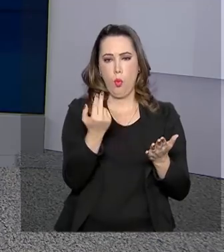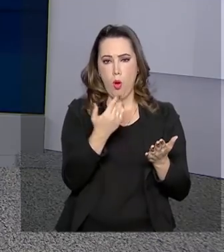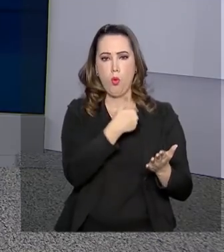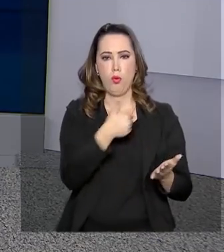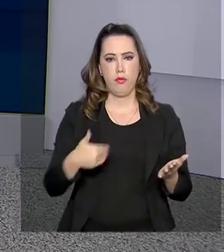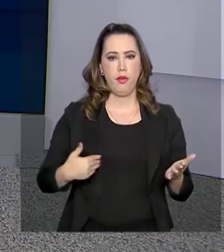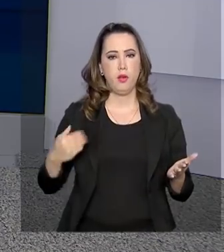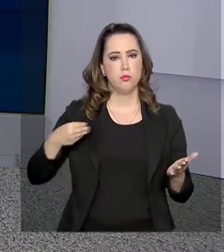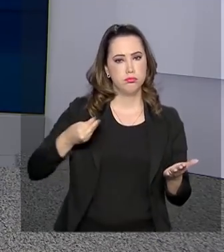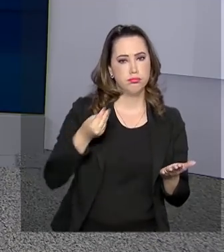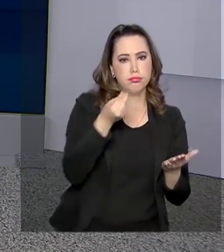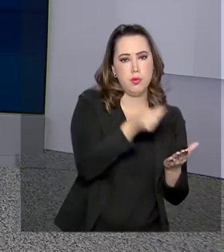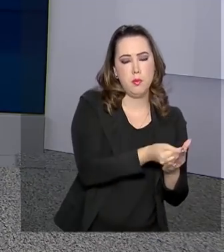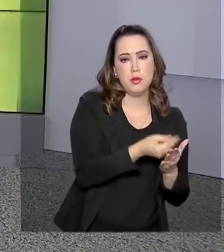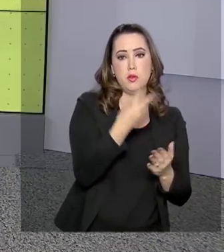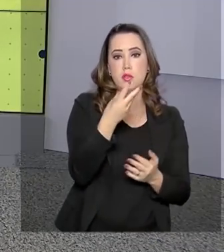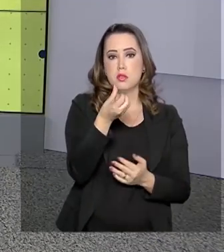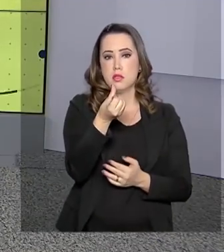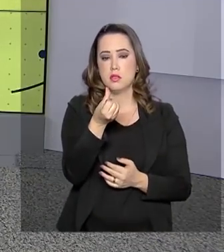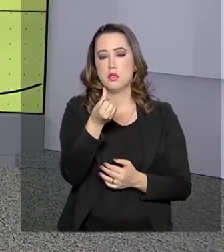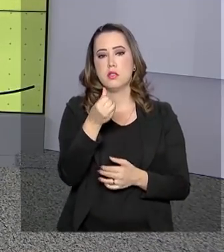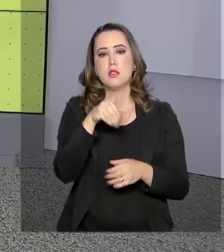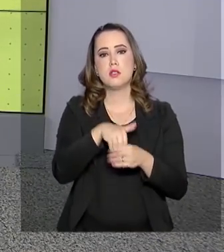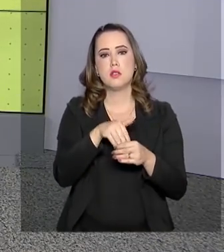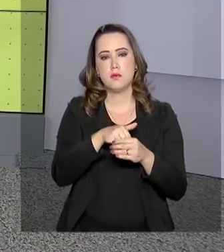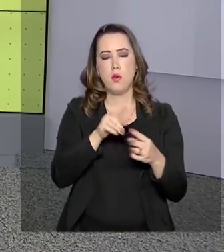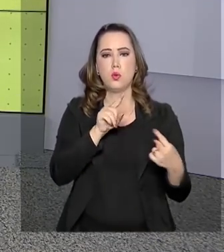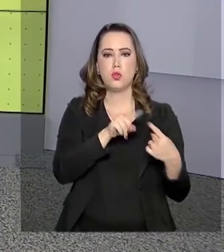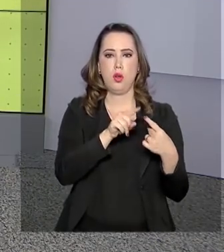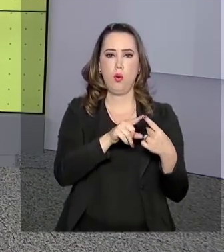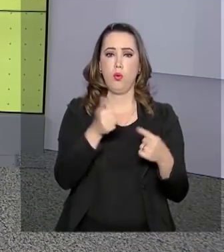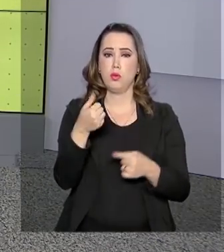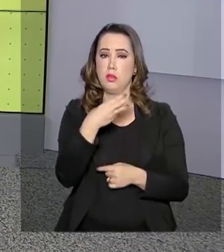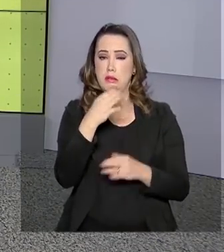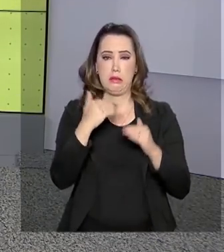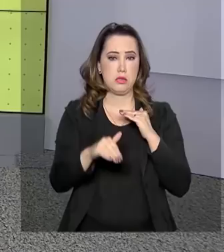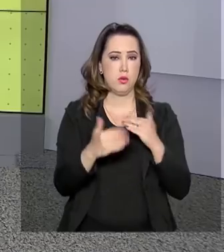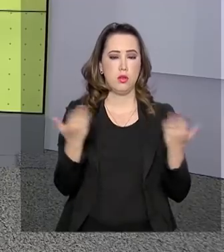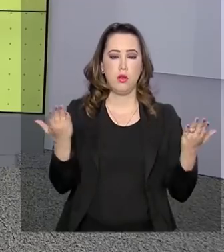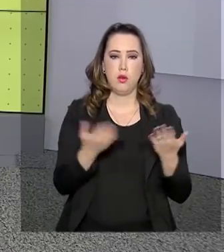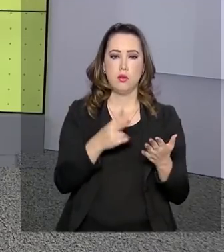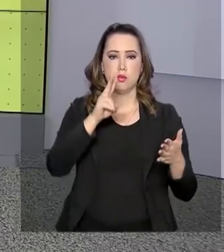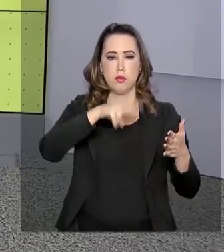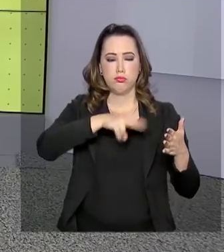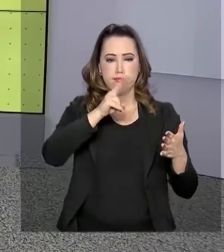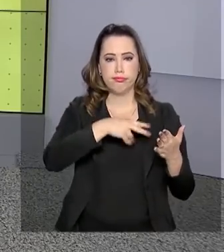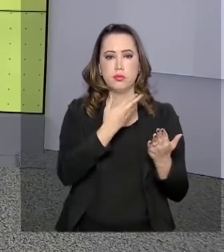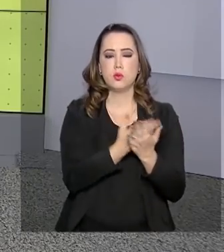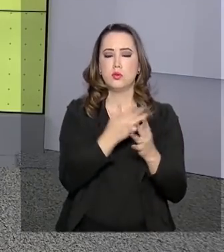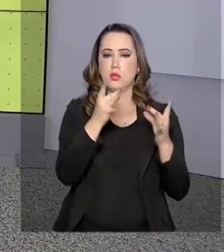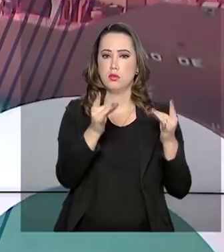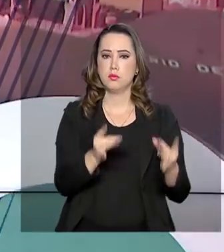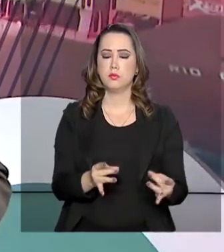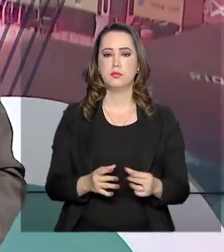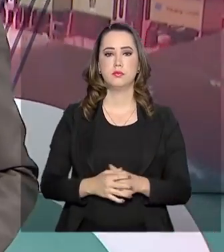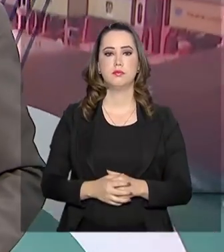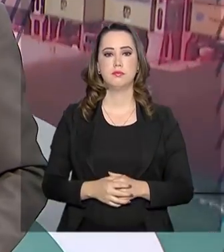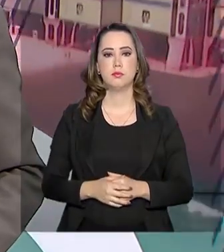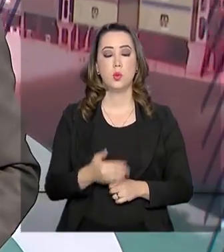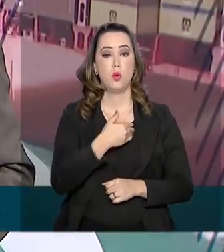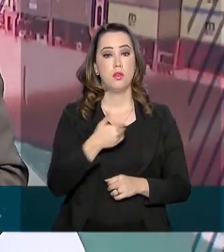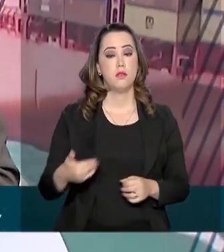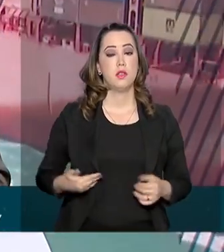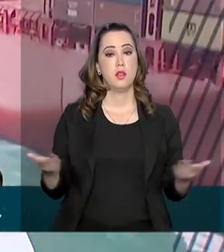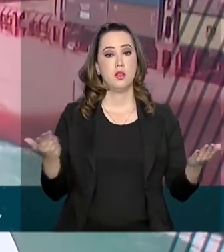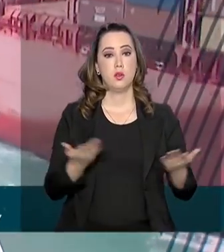Foram 36 votos favoráveis e 13 contrários. Agora estão sendo analisados os destaques. E o governo